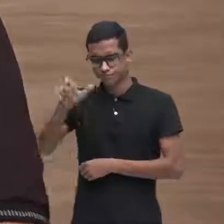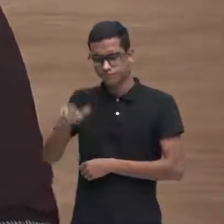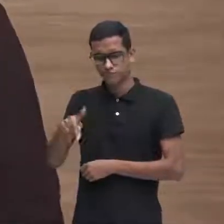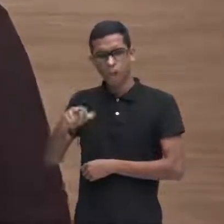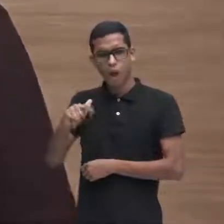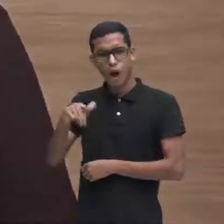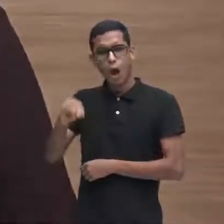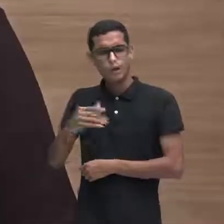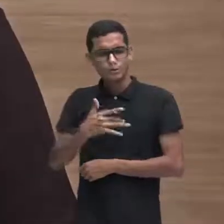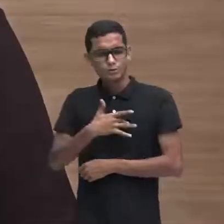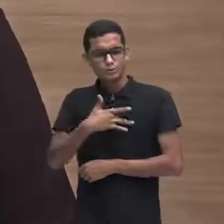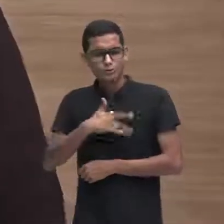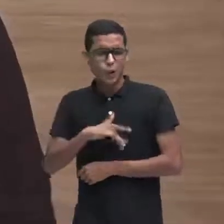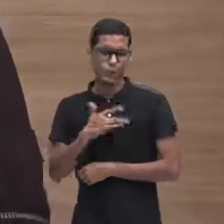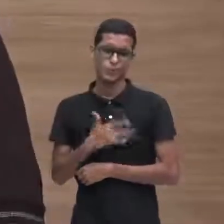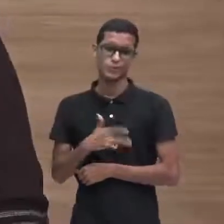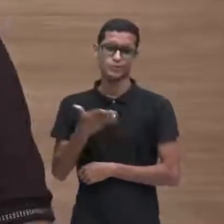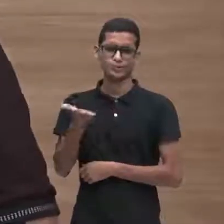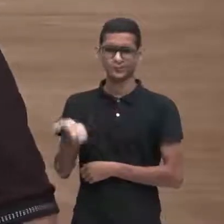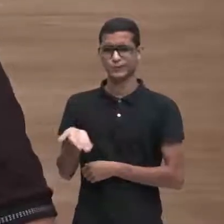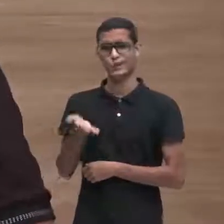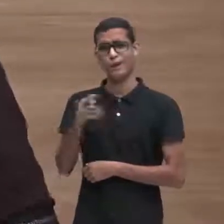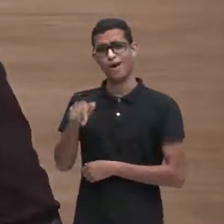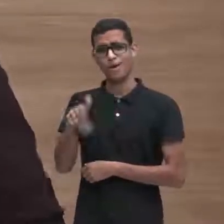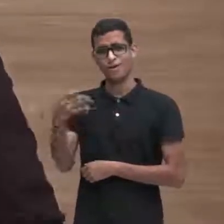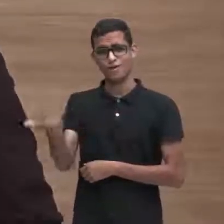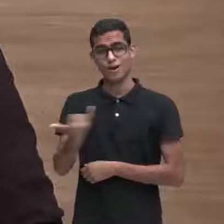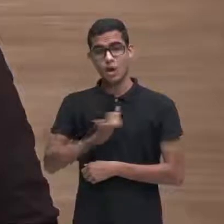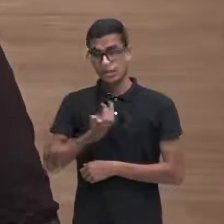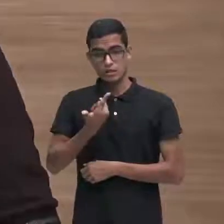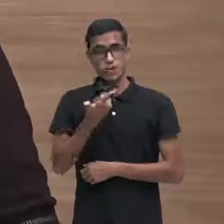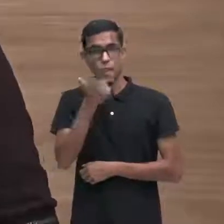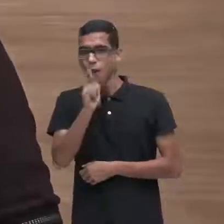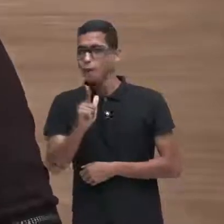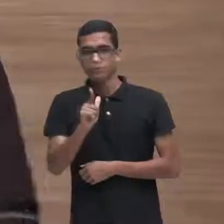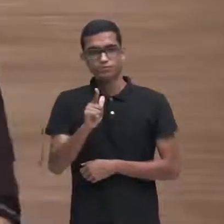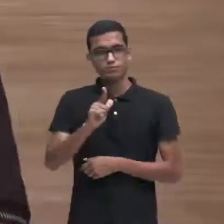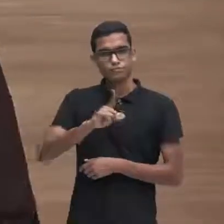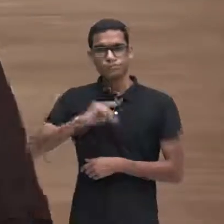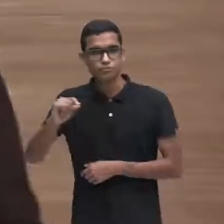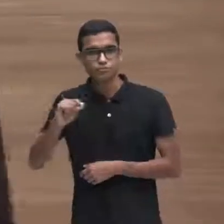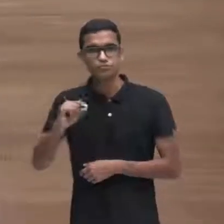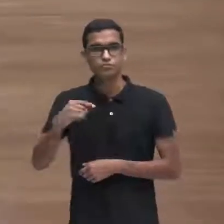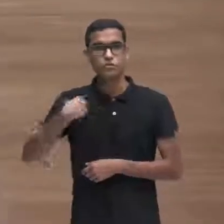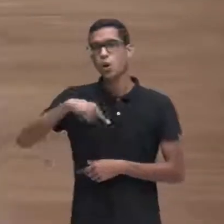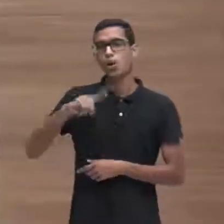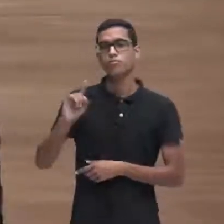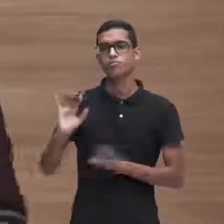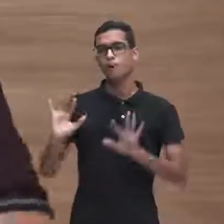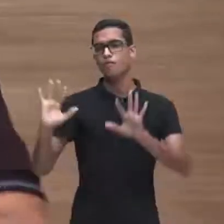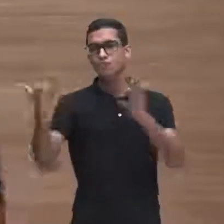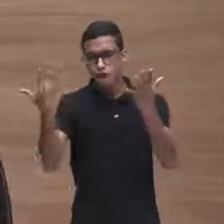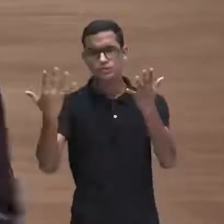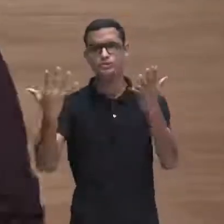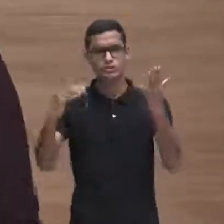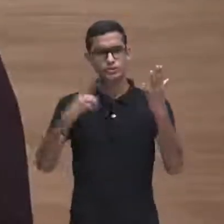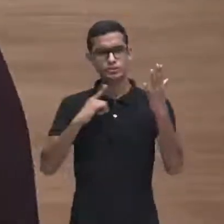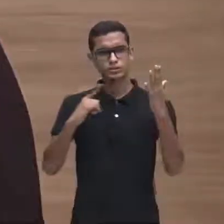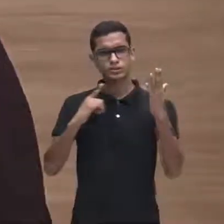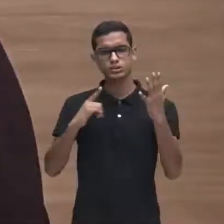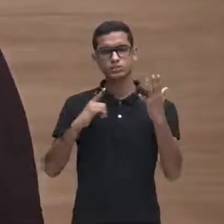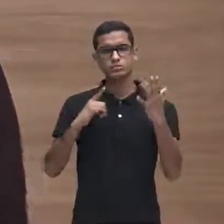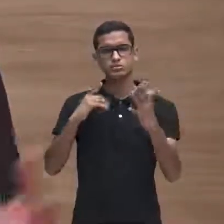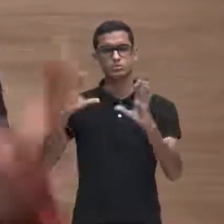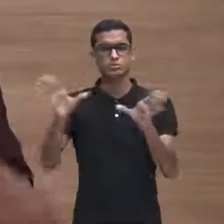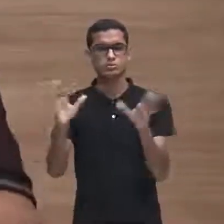que ele dizia ele não saía chegou um período que ele não saía ele não ia para uma festinha na casa de